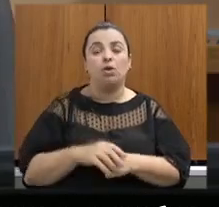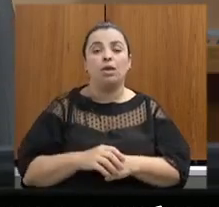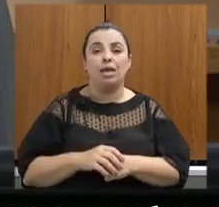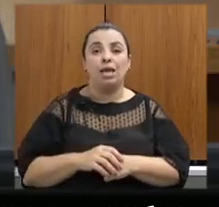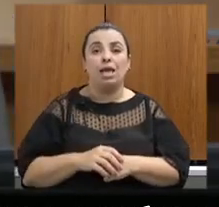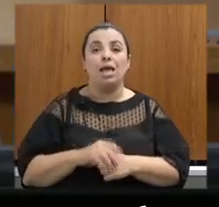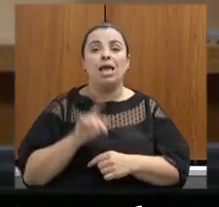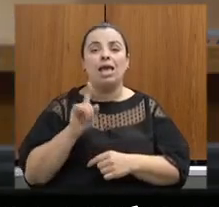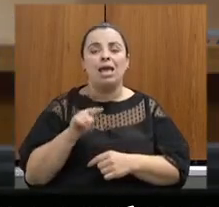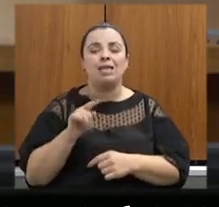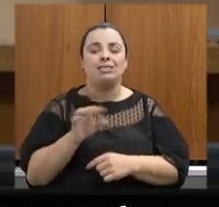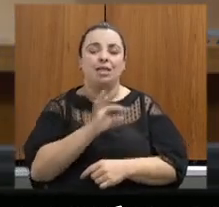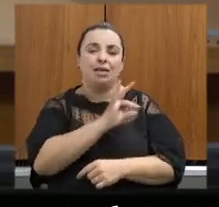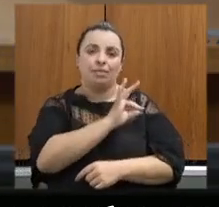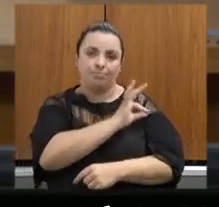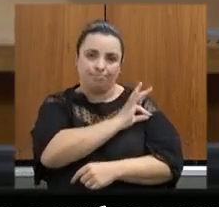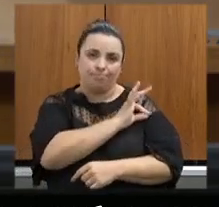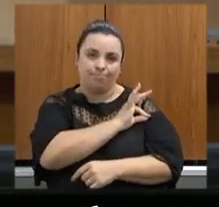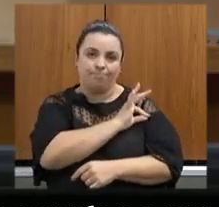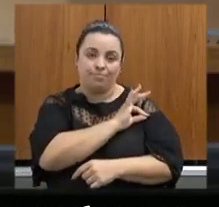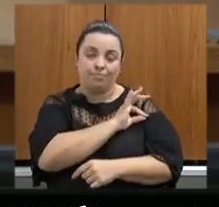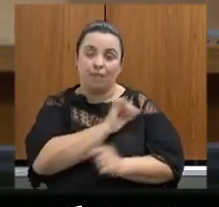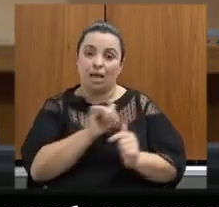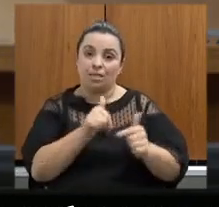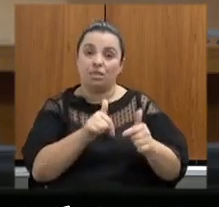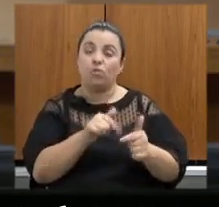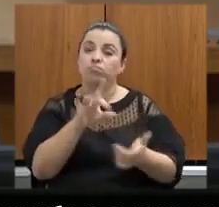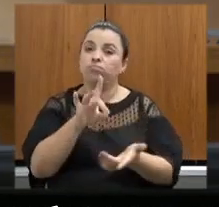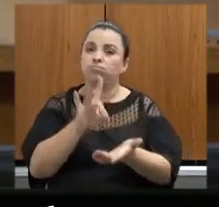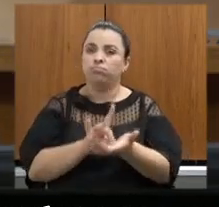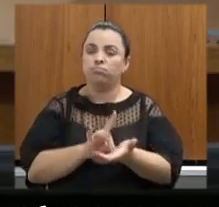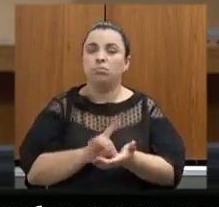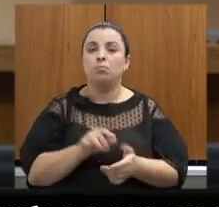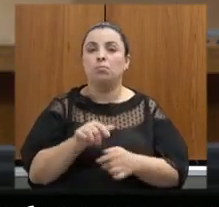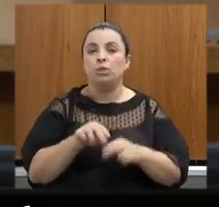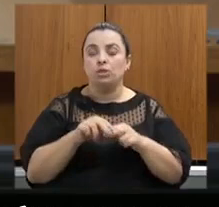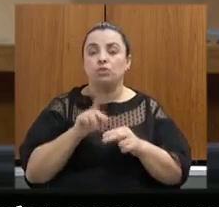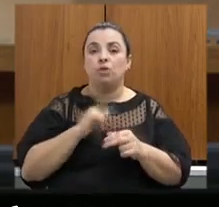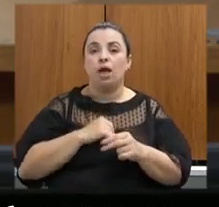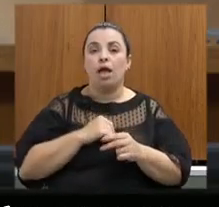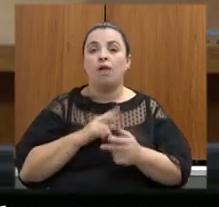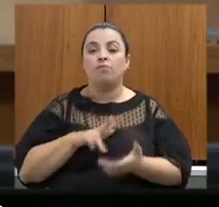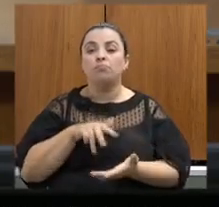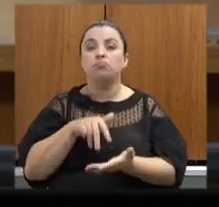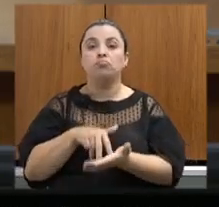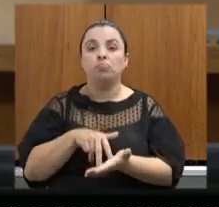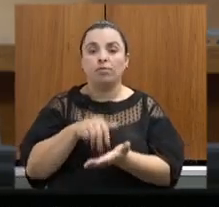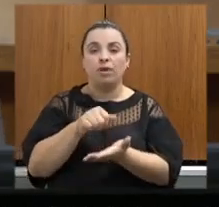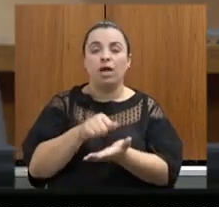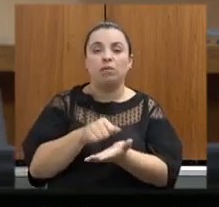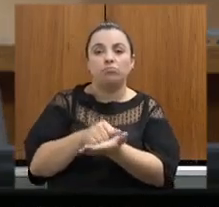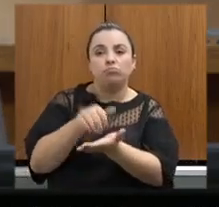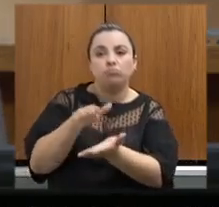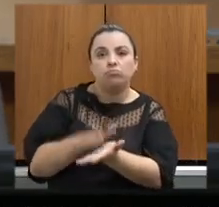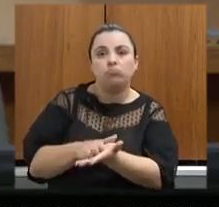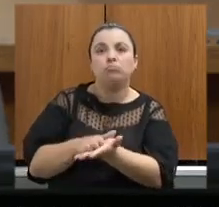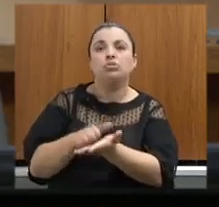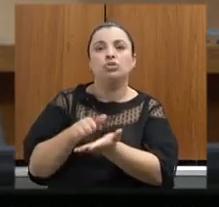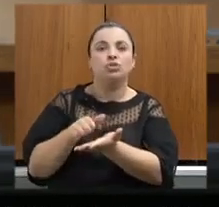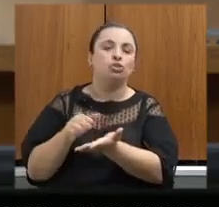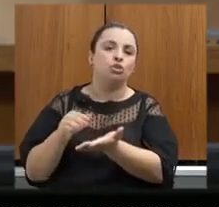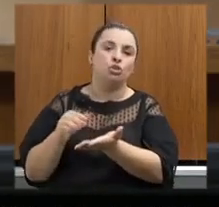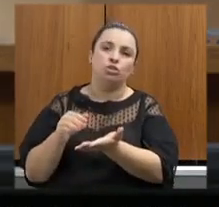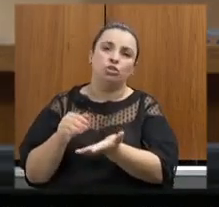da ação fiscal deputada porque nós vamos a campo emitimos autos de fiscalizações e autos de infração